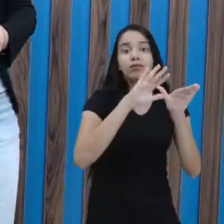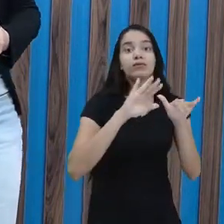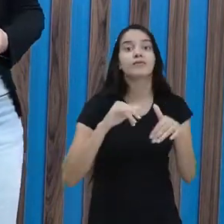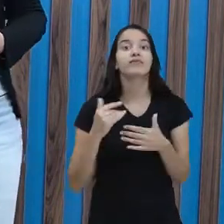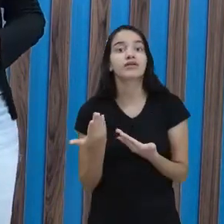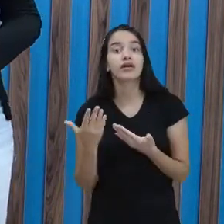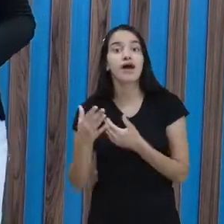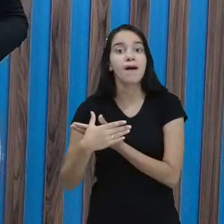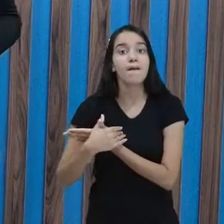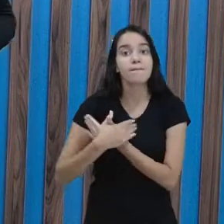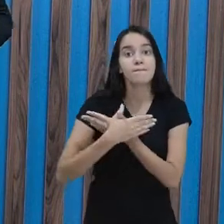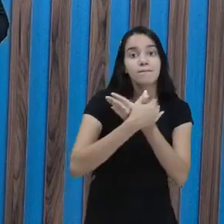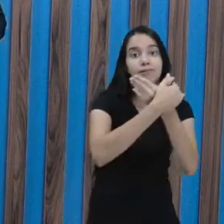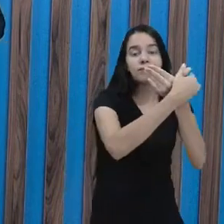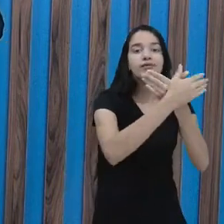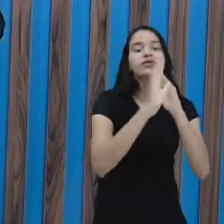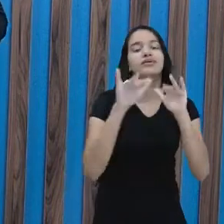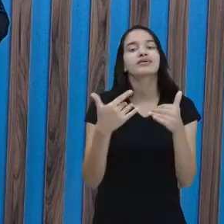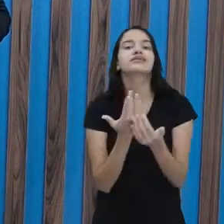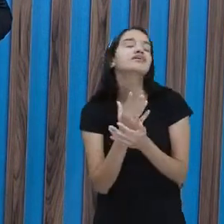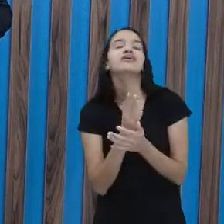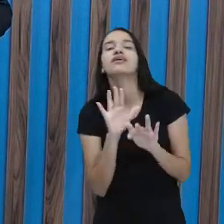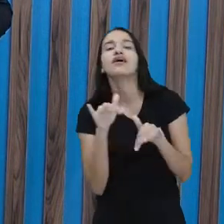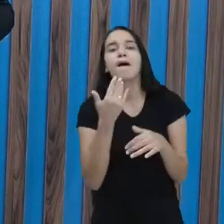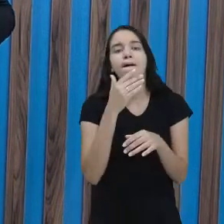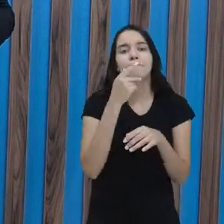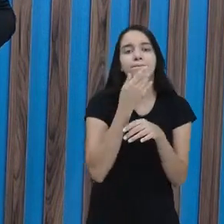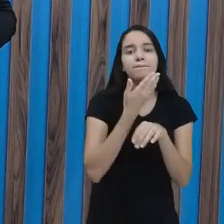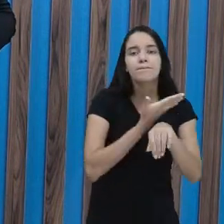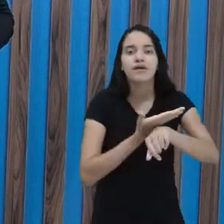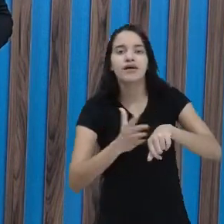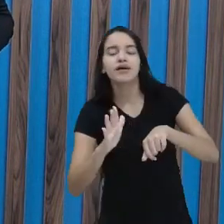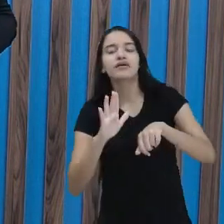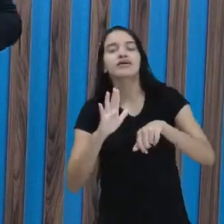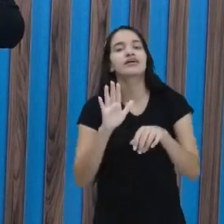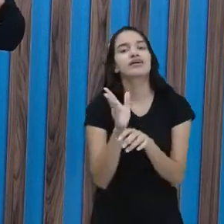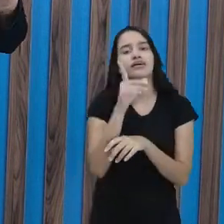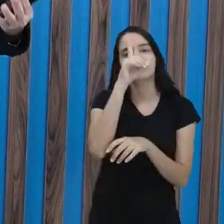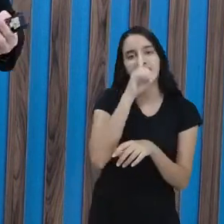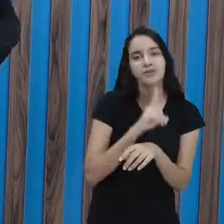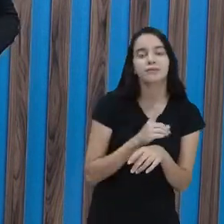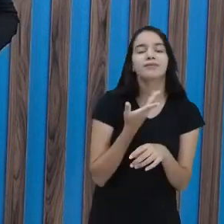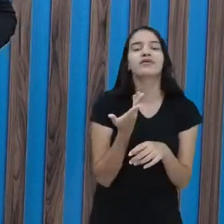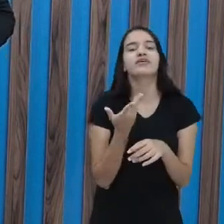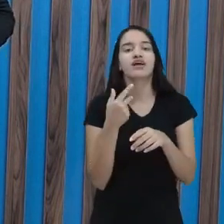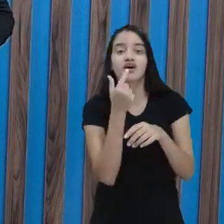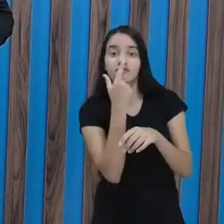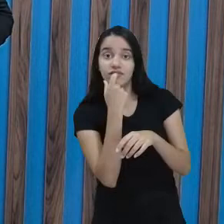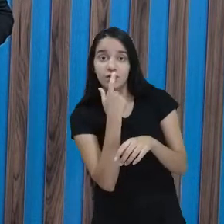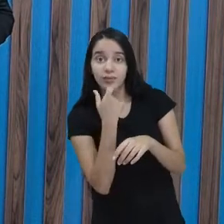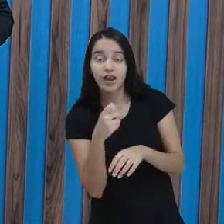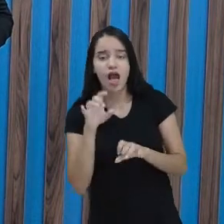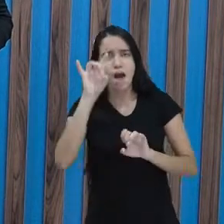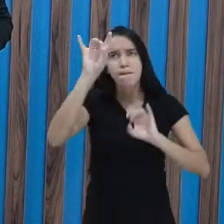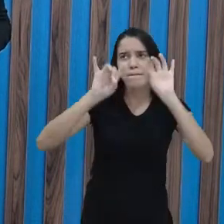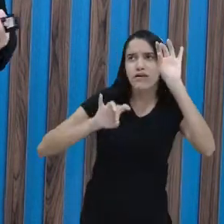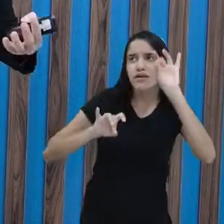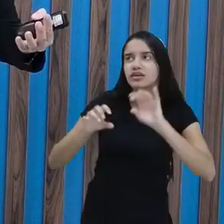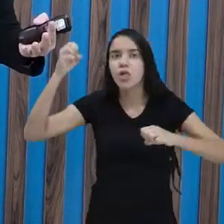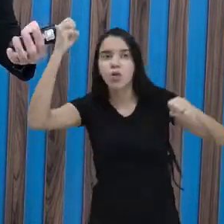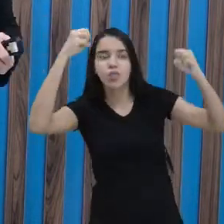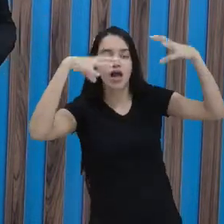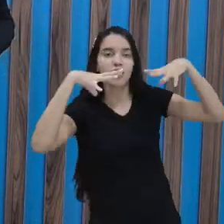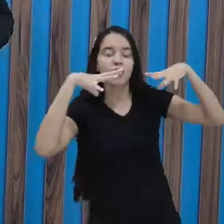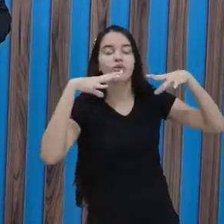Brancas, amarelas, vermelhas e negras. Brilham na luz as belas borboletas. Borboletas